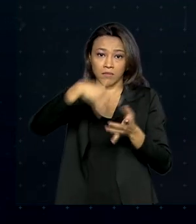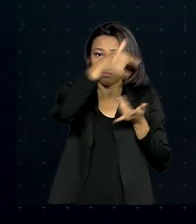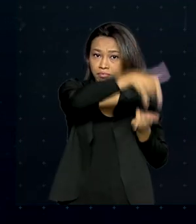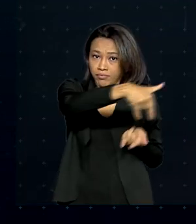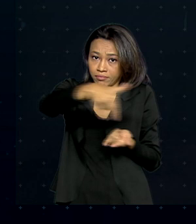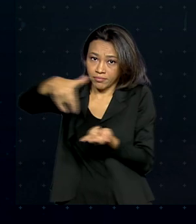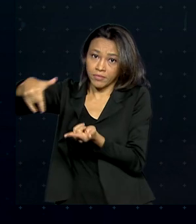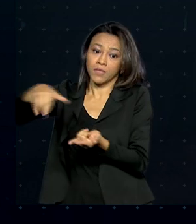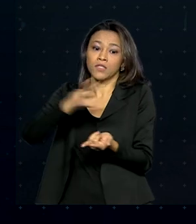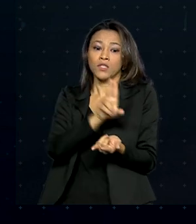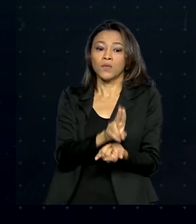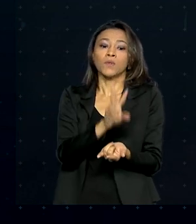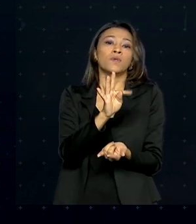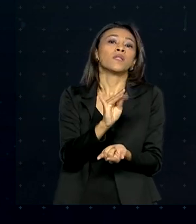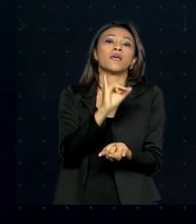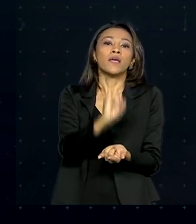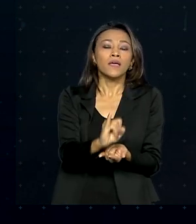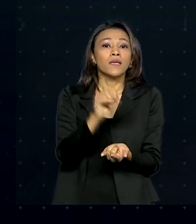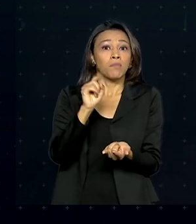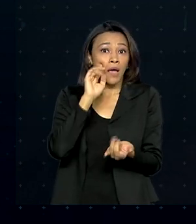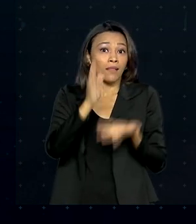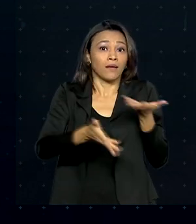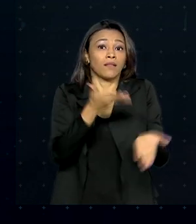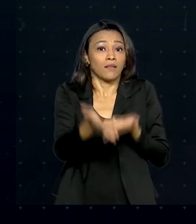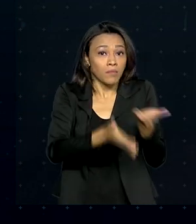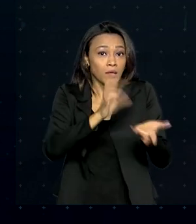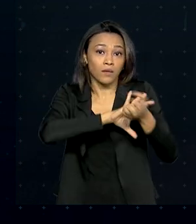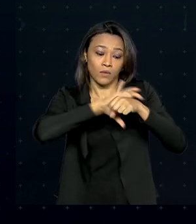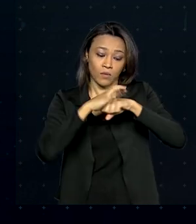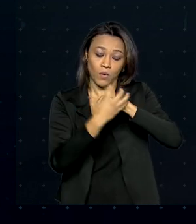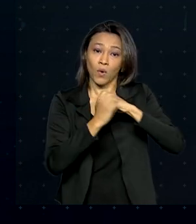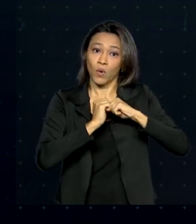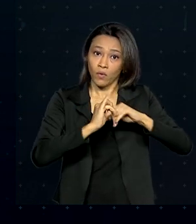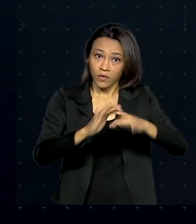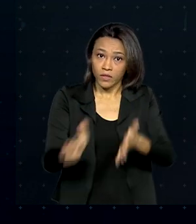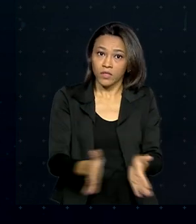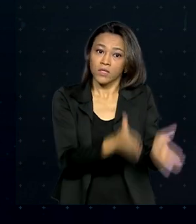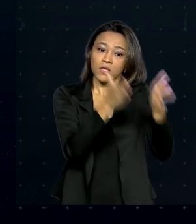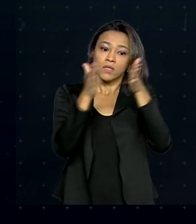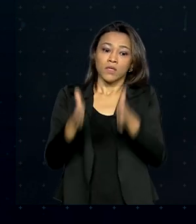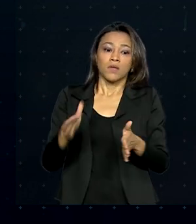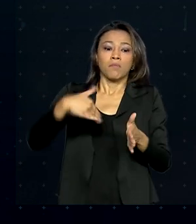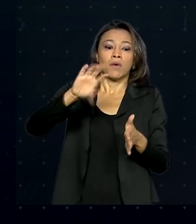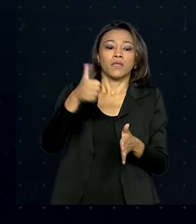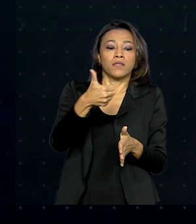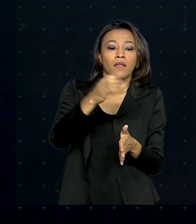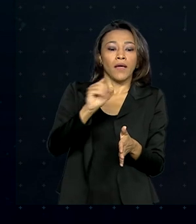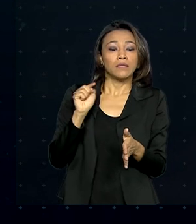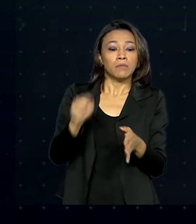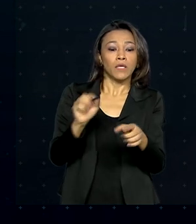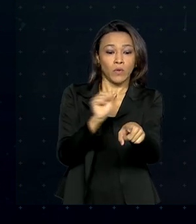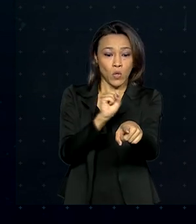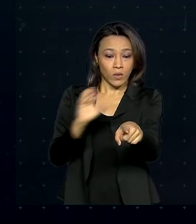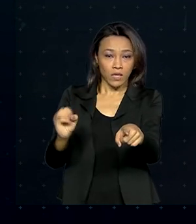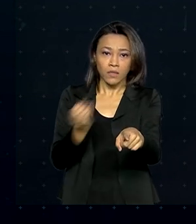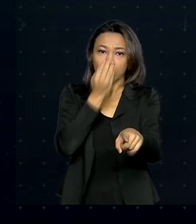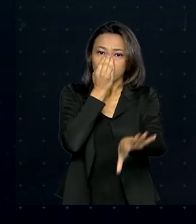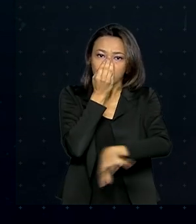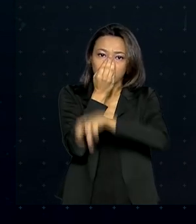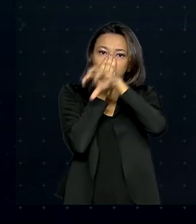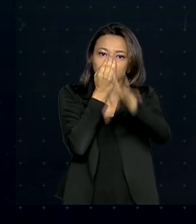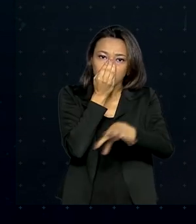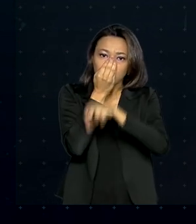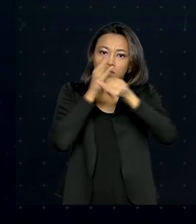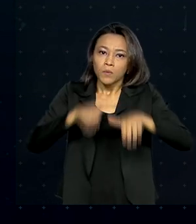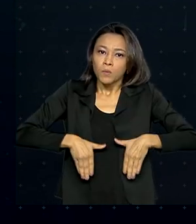exclusivos para o tratamento contra a Covid-19. Mais de 10.800 ventiladores pulmonares foram